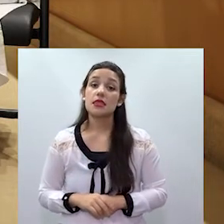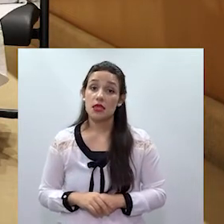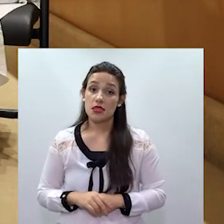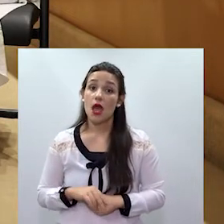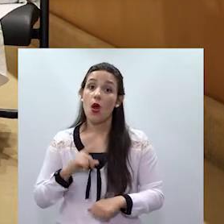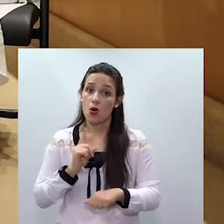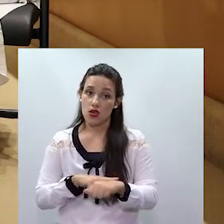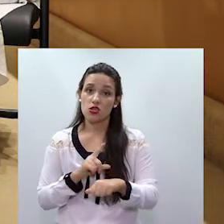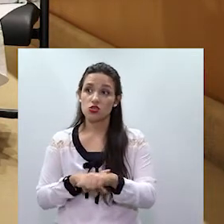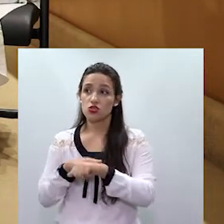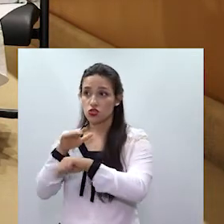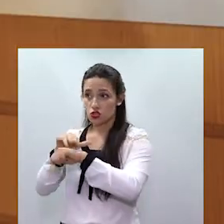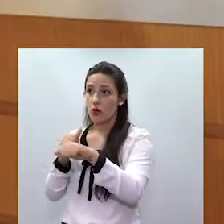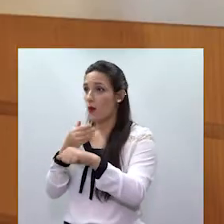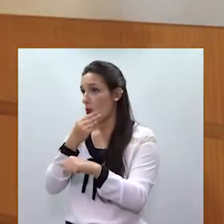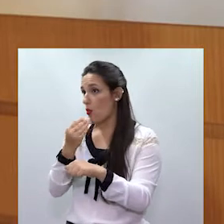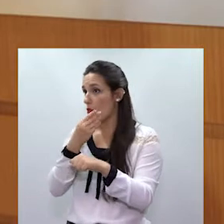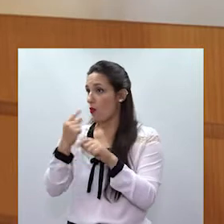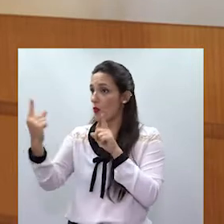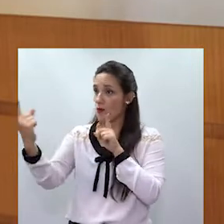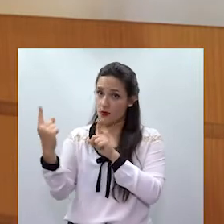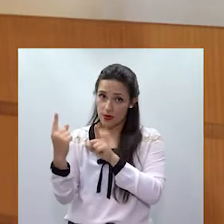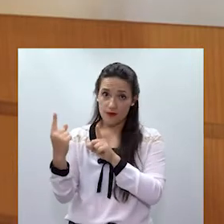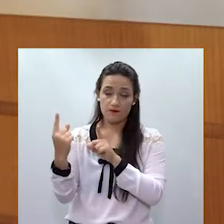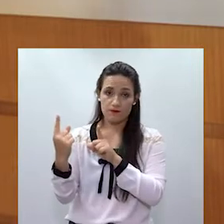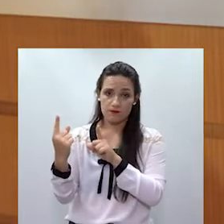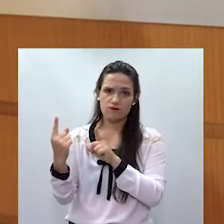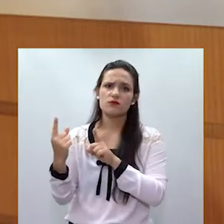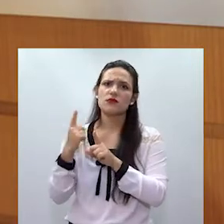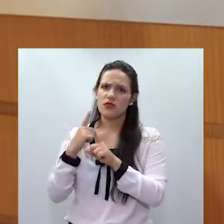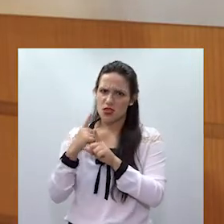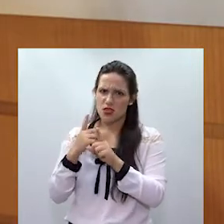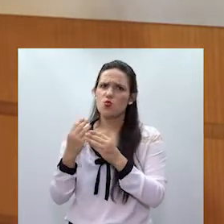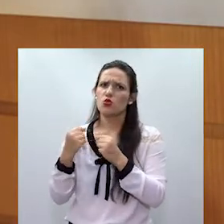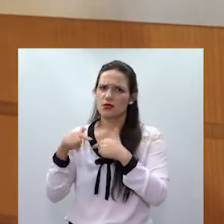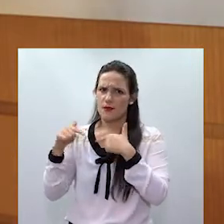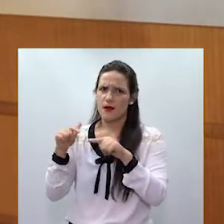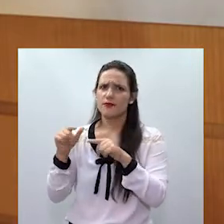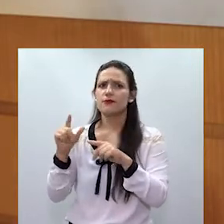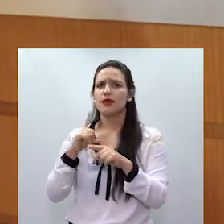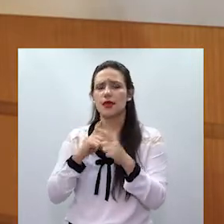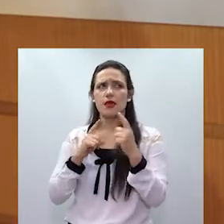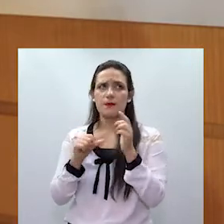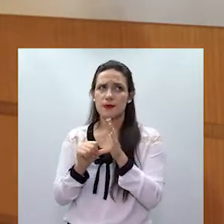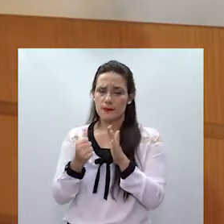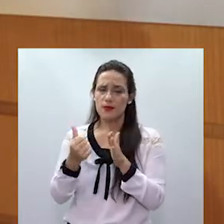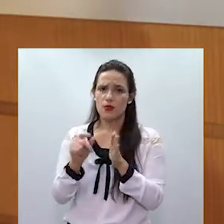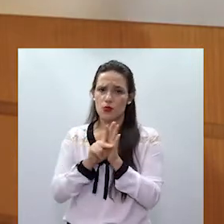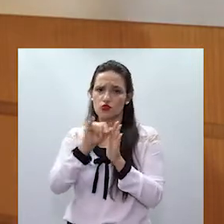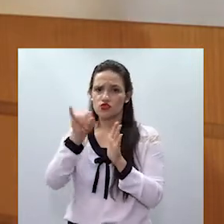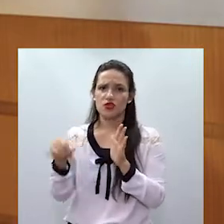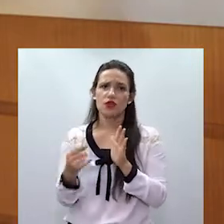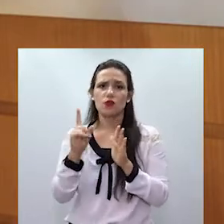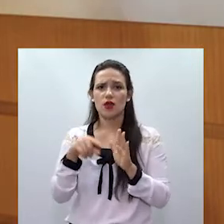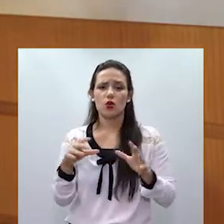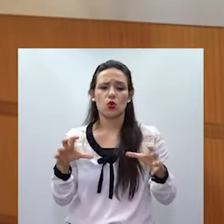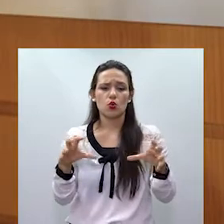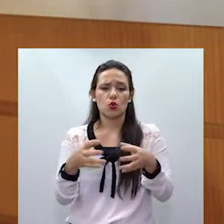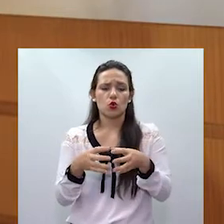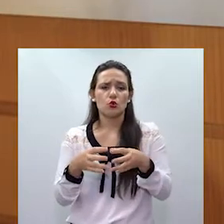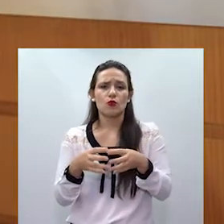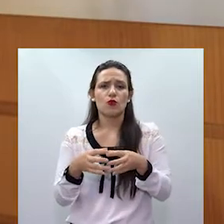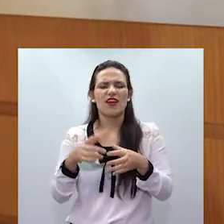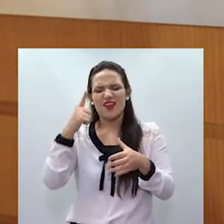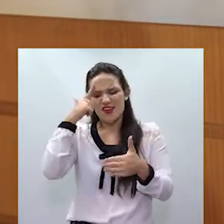várias ações. Uma delas são os grupos reflexivos para homens autores de violência. Então, nesses